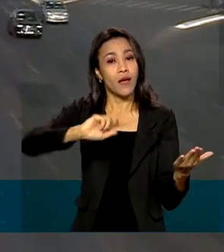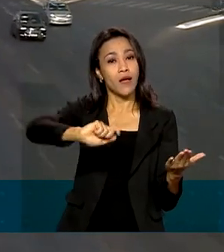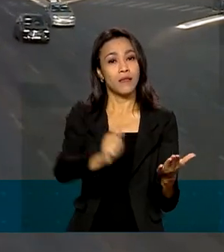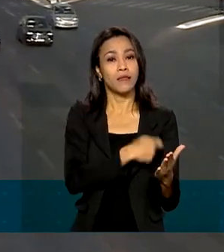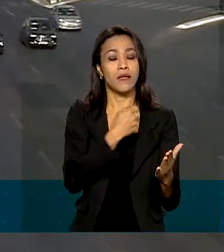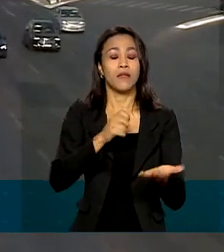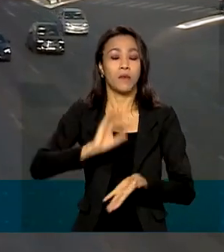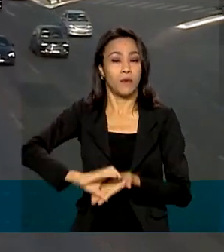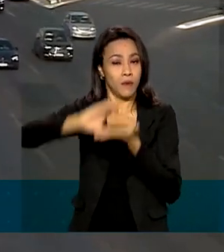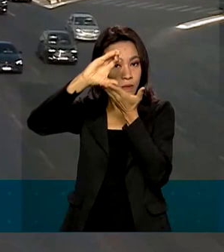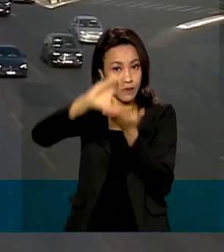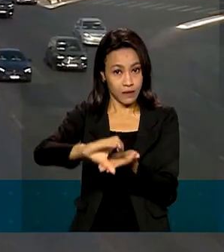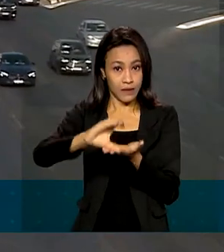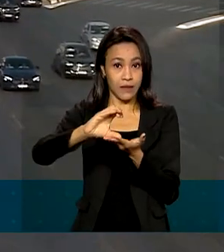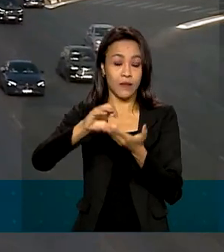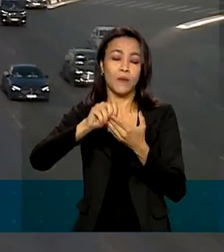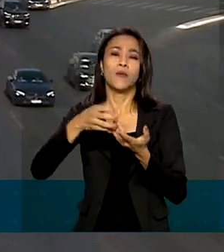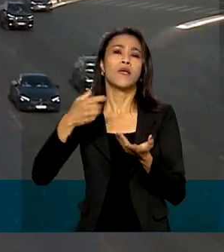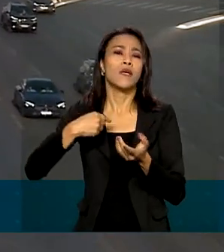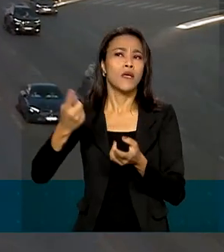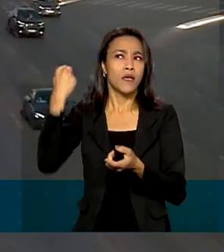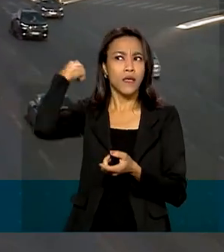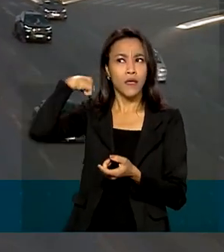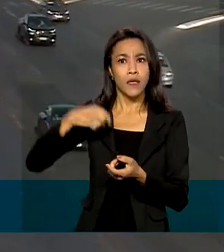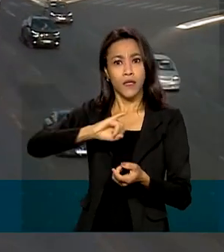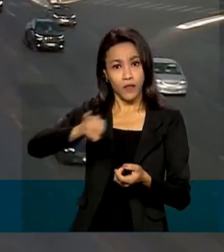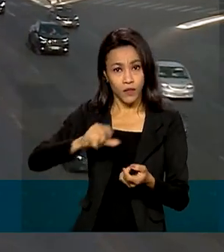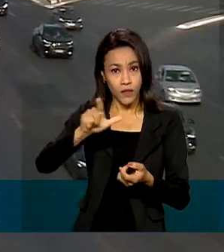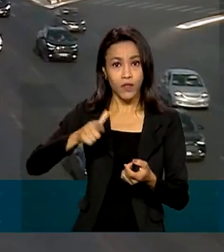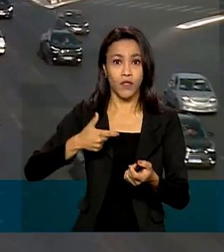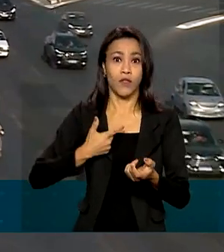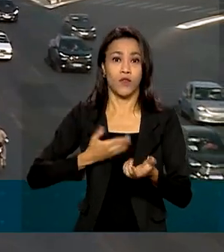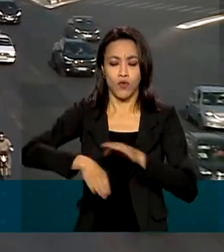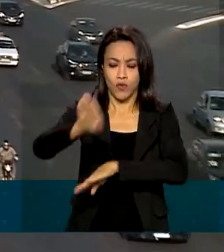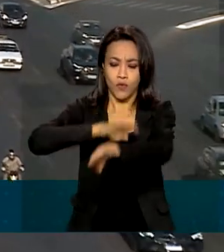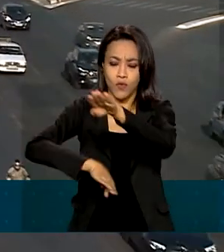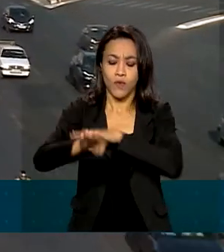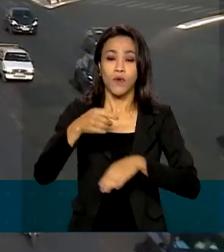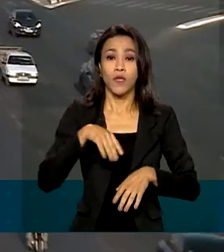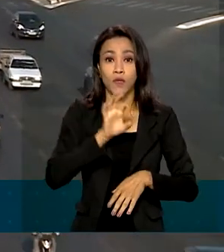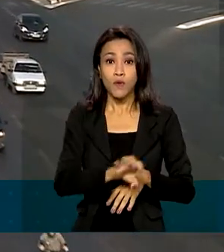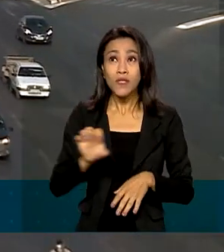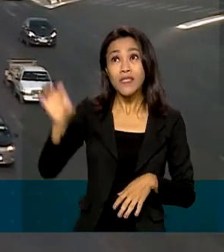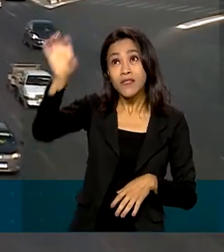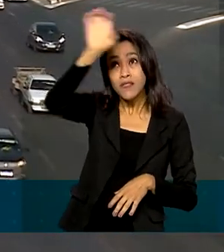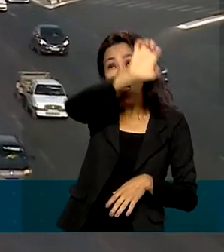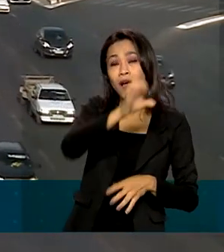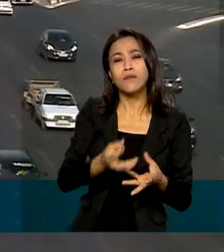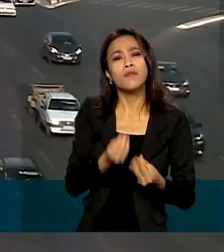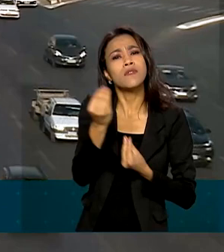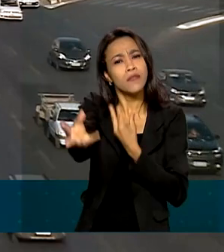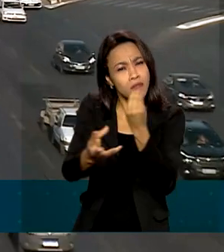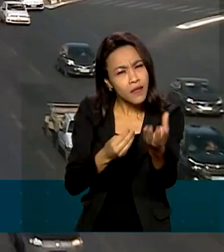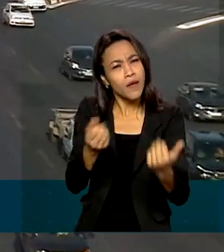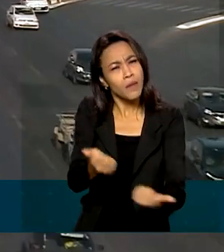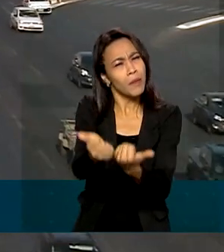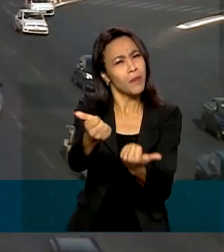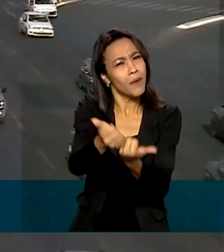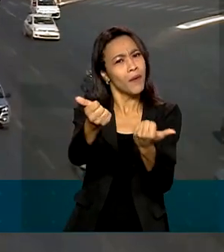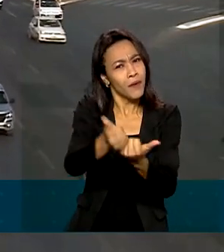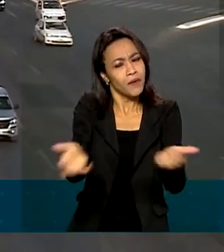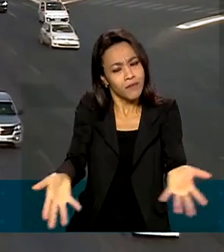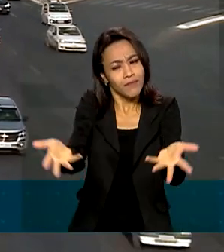Nacional de Trânsito em julho, é permitir que as unidades da federação concedam benefícios fiscais ou